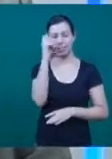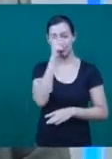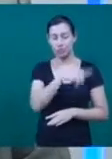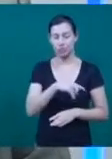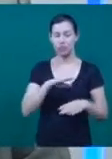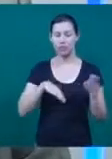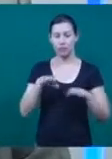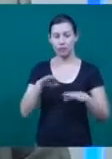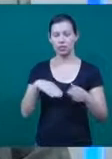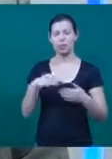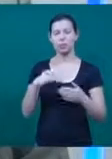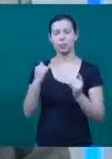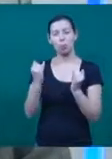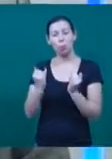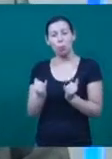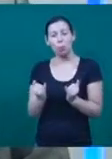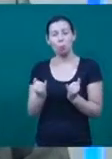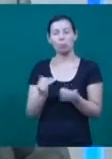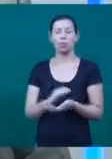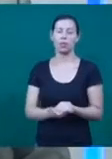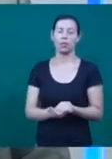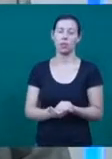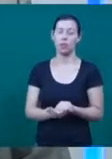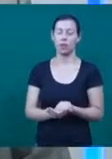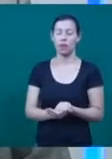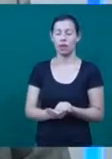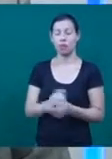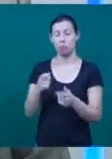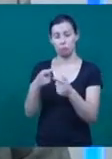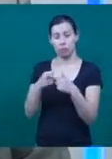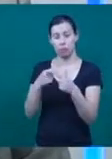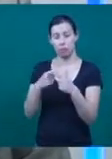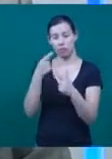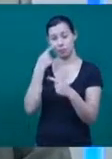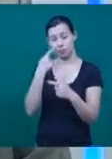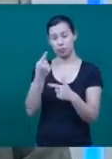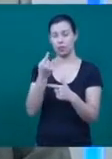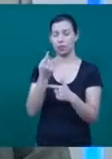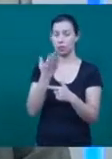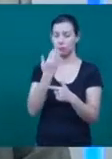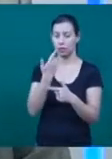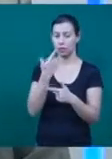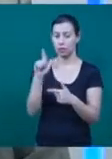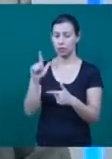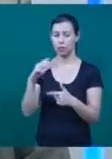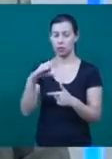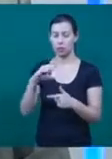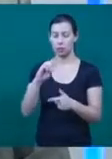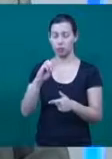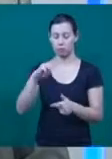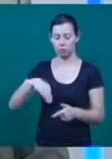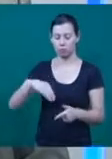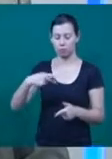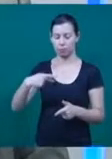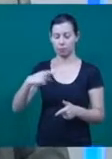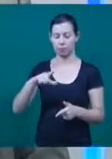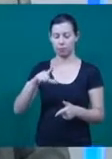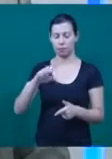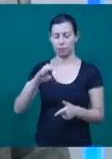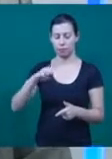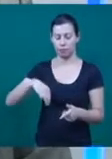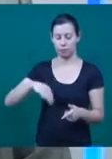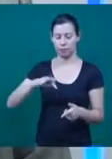tem que ser acompanhado pelo pediatra, se há uma necessidade de uma complementação. E, num momento que a paciente, às vezes, não